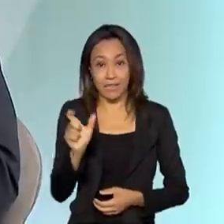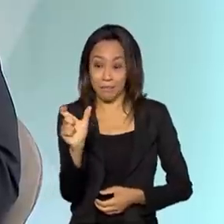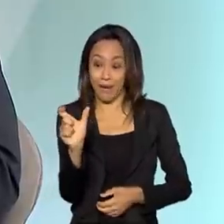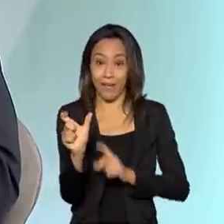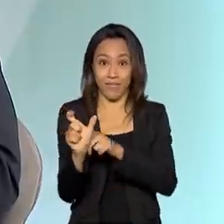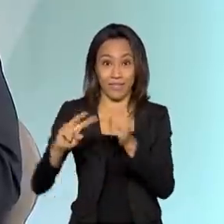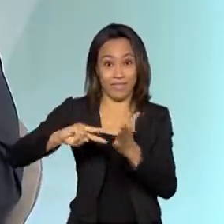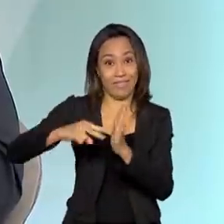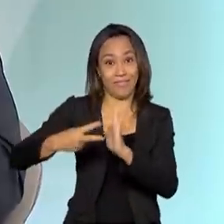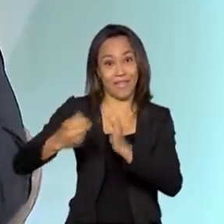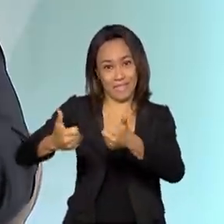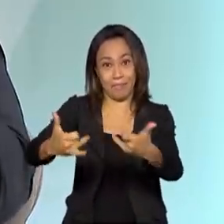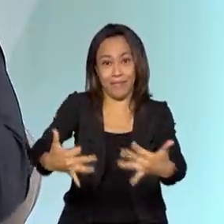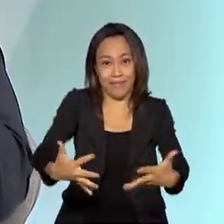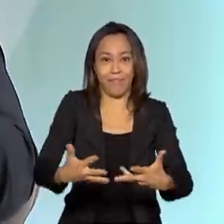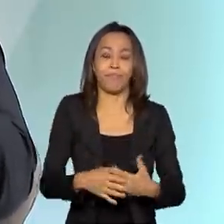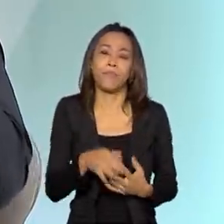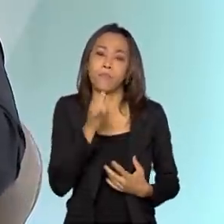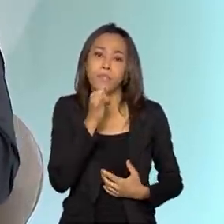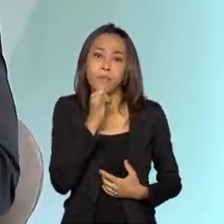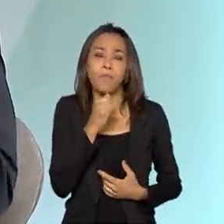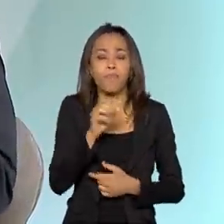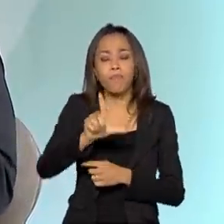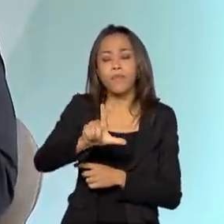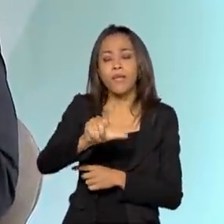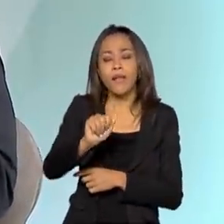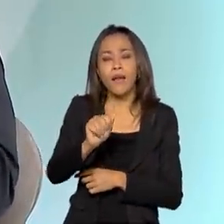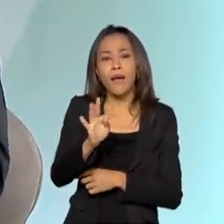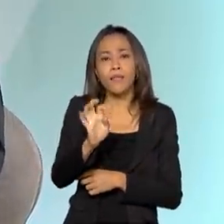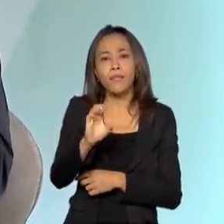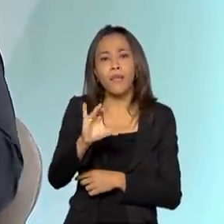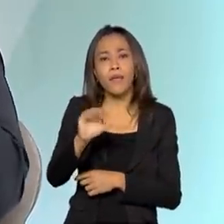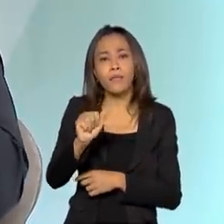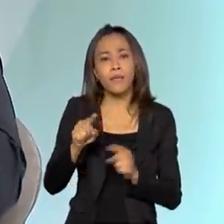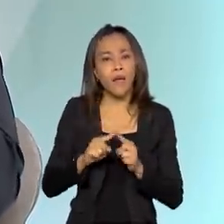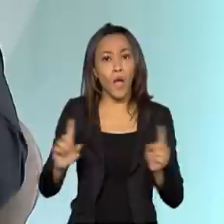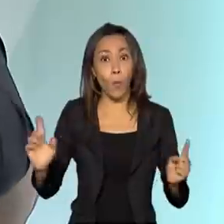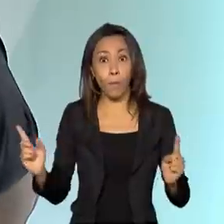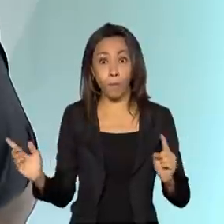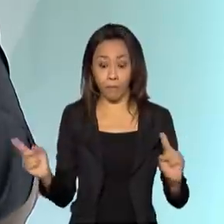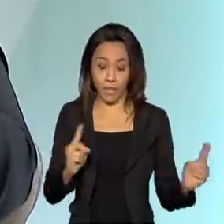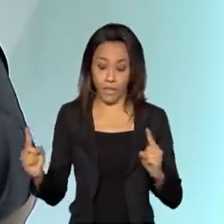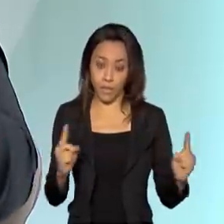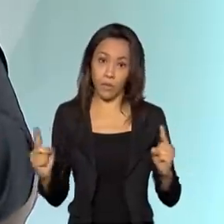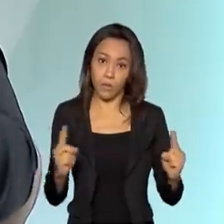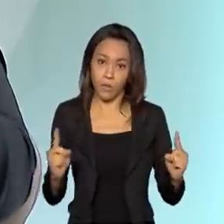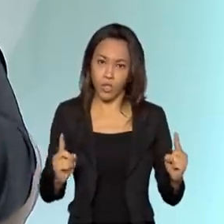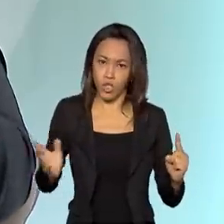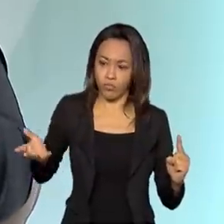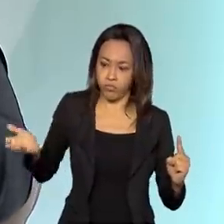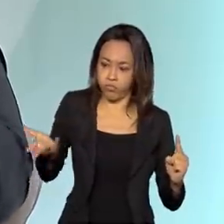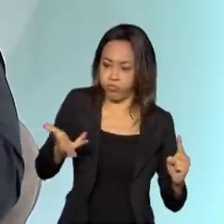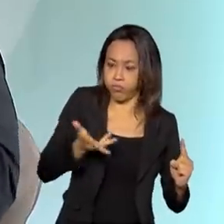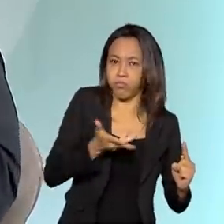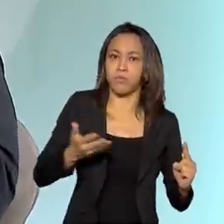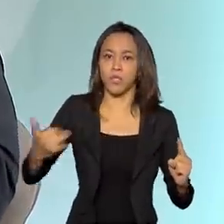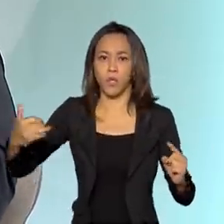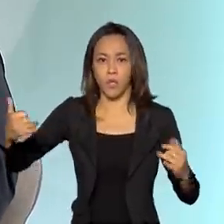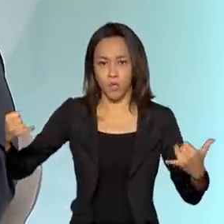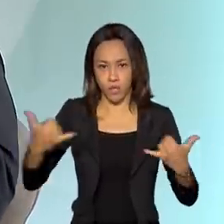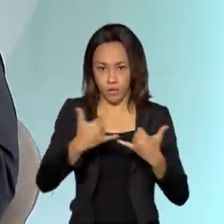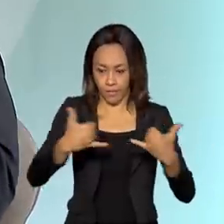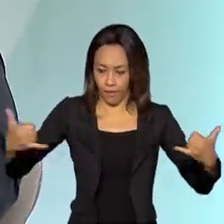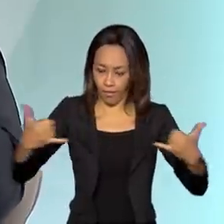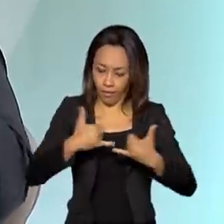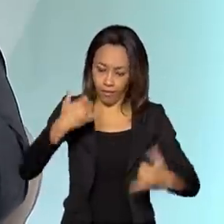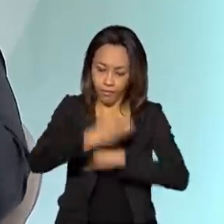A latência é um tempo que um pacote de dados na internet leva para trafegar entre origem e destino. Então, você